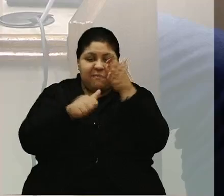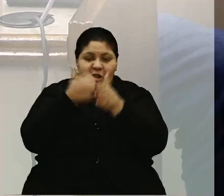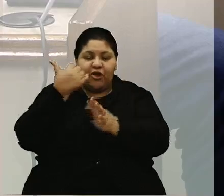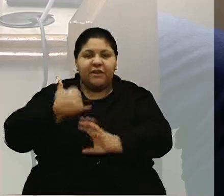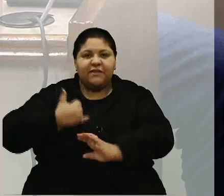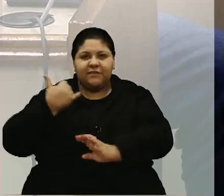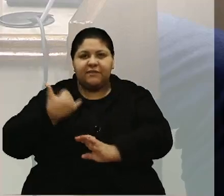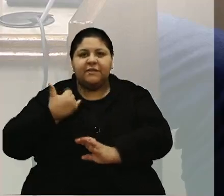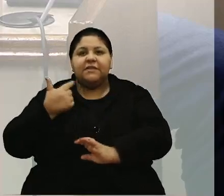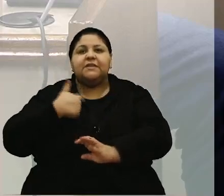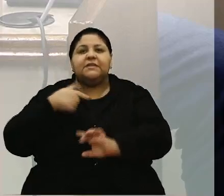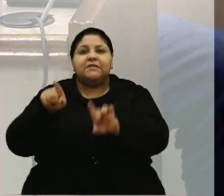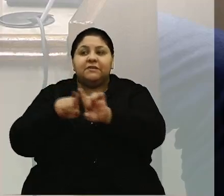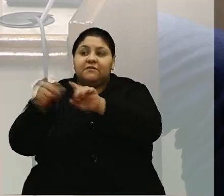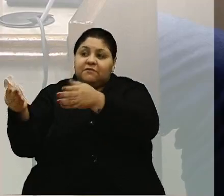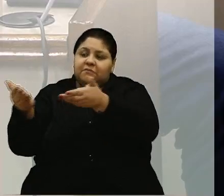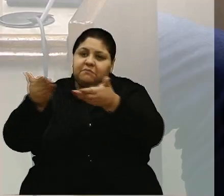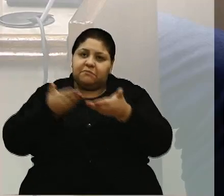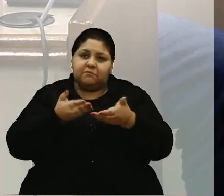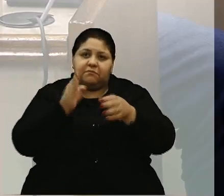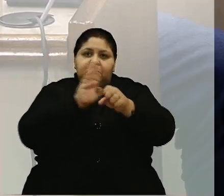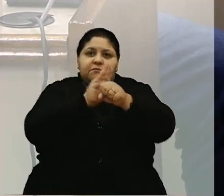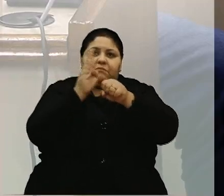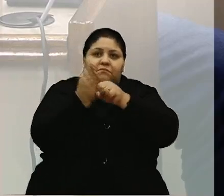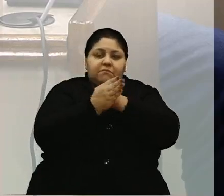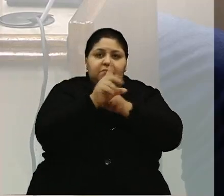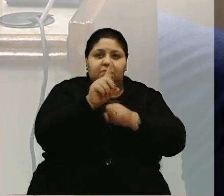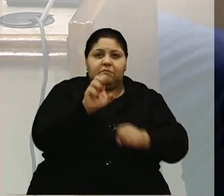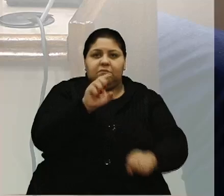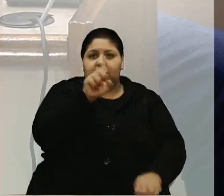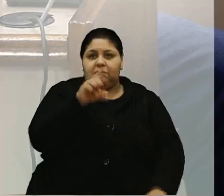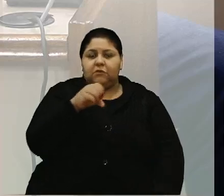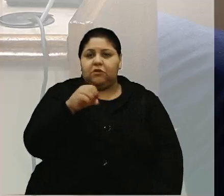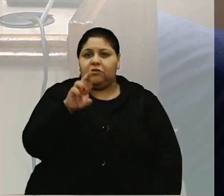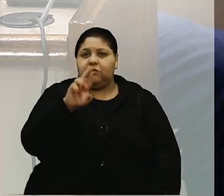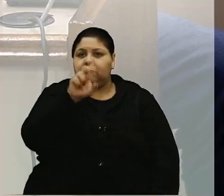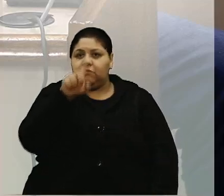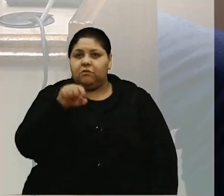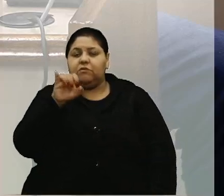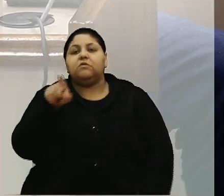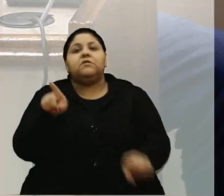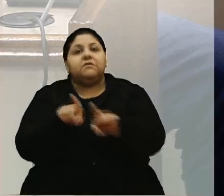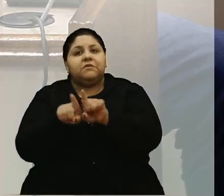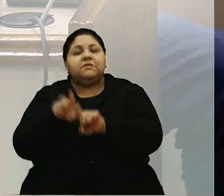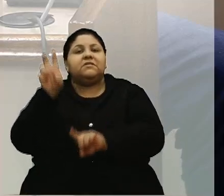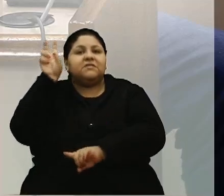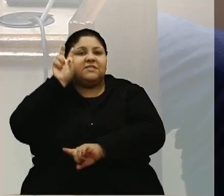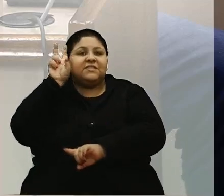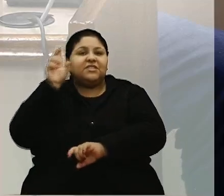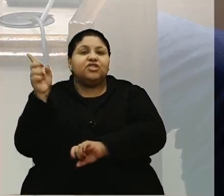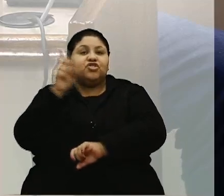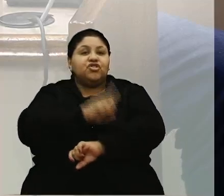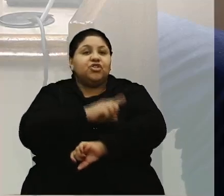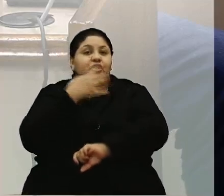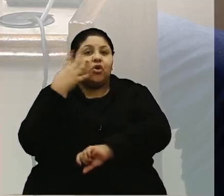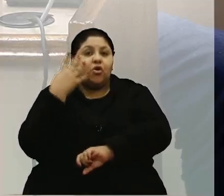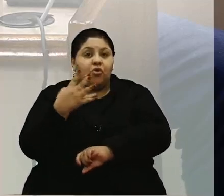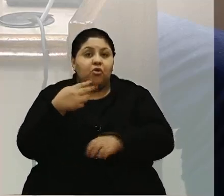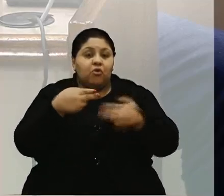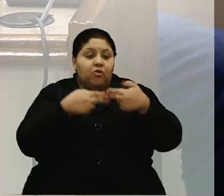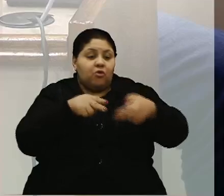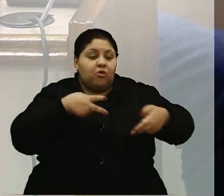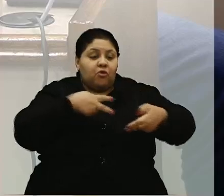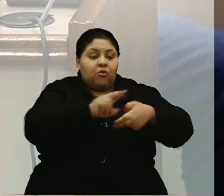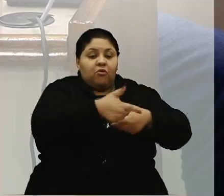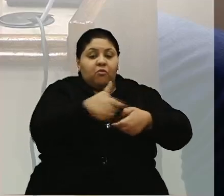Eu também queria convidar todos lá no bairro Desorze, um, também na quinta-feira, dia 4, uma inauguração de uma